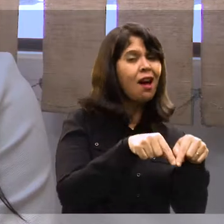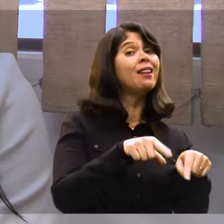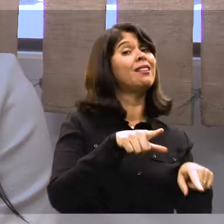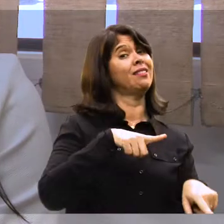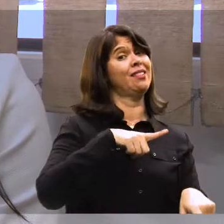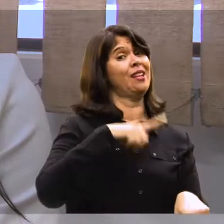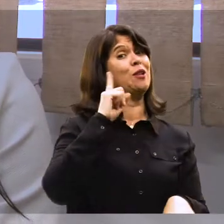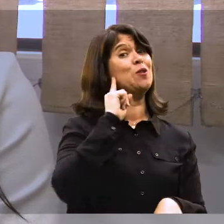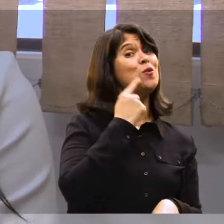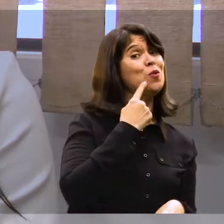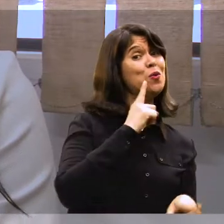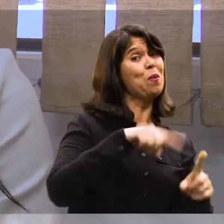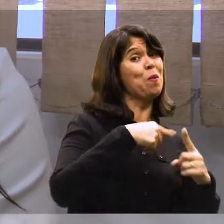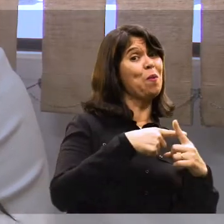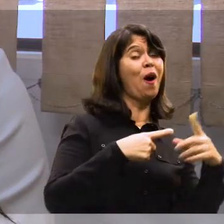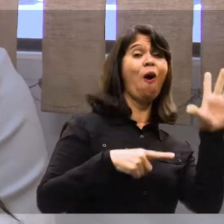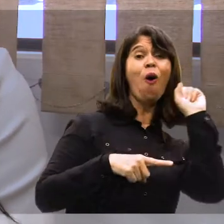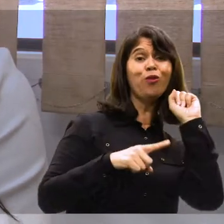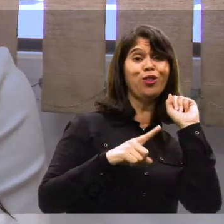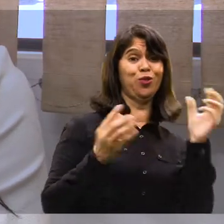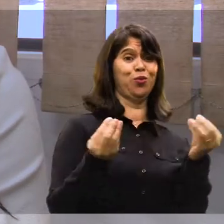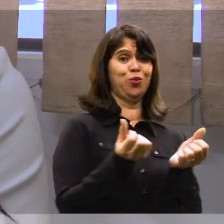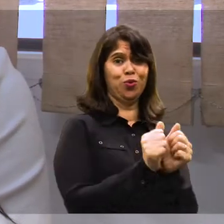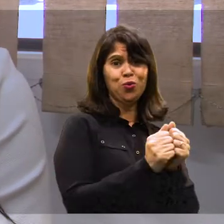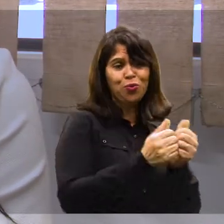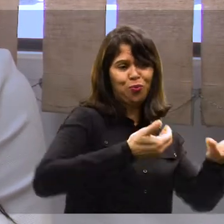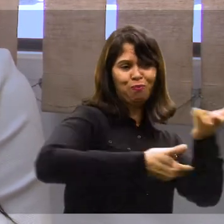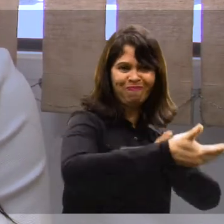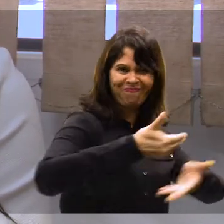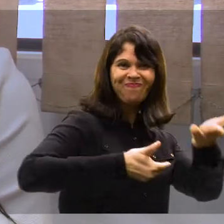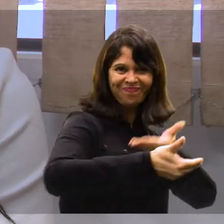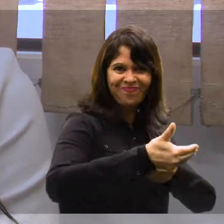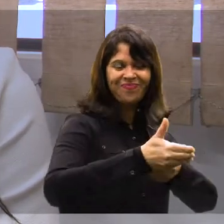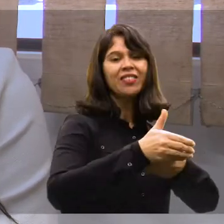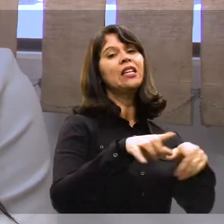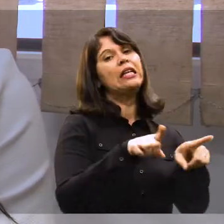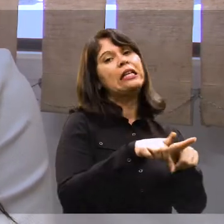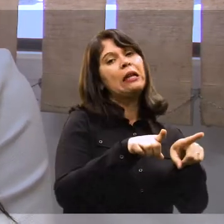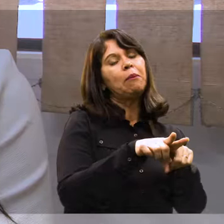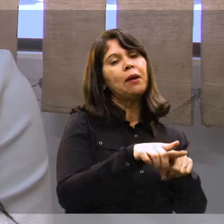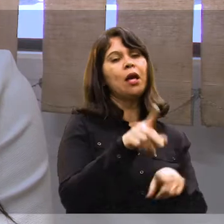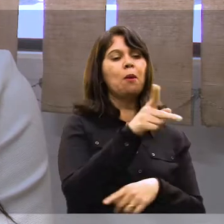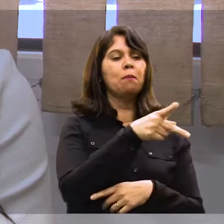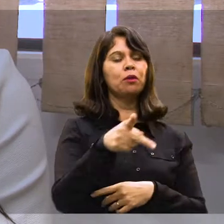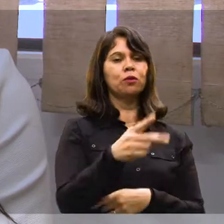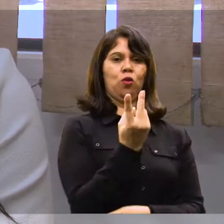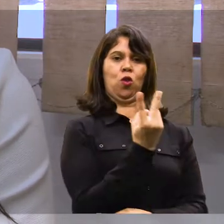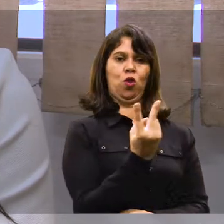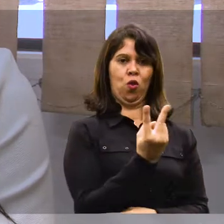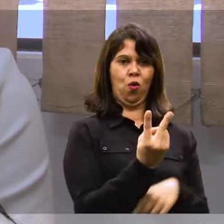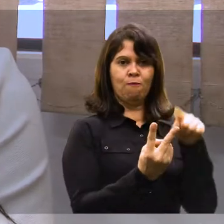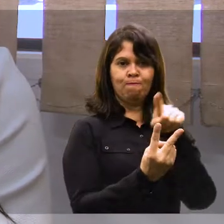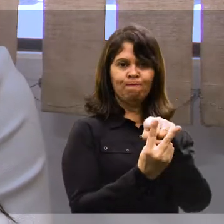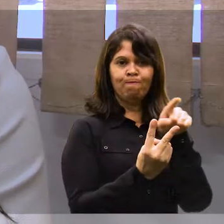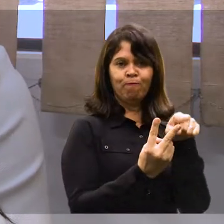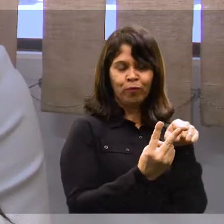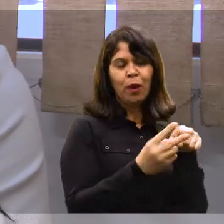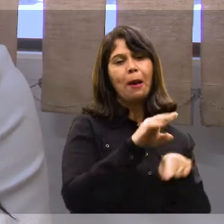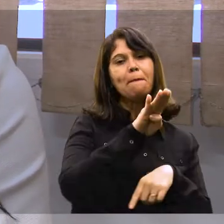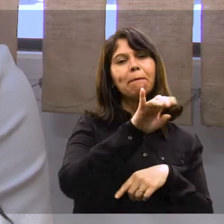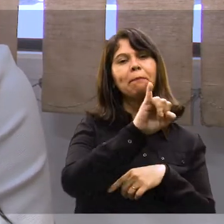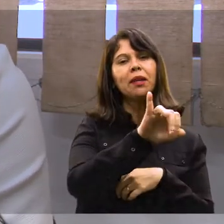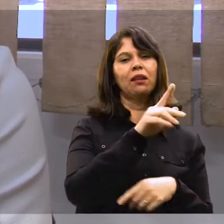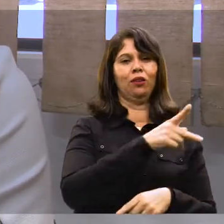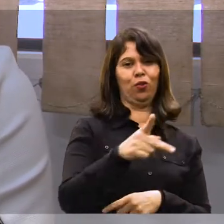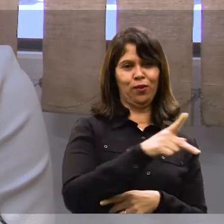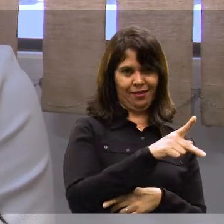essas salas de surdos e ouvintes, então, não é só uma sala de surdos, surdos e ouvintes e com o que tem se chamado de dupla docência